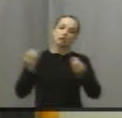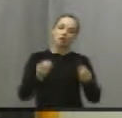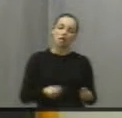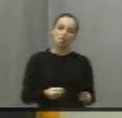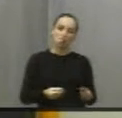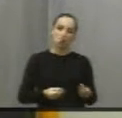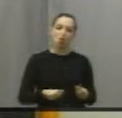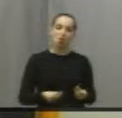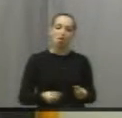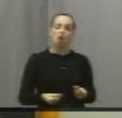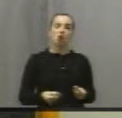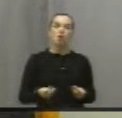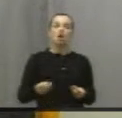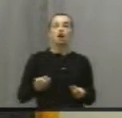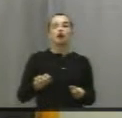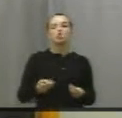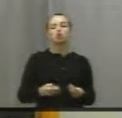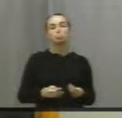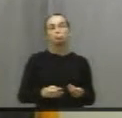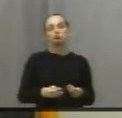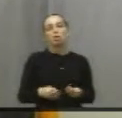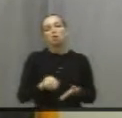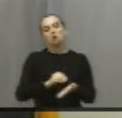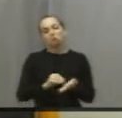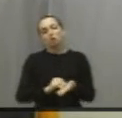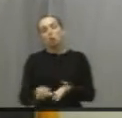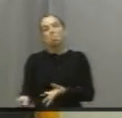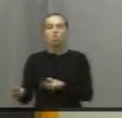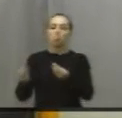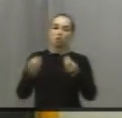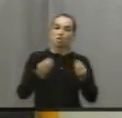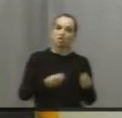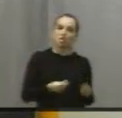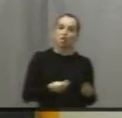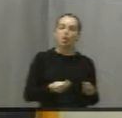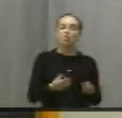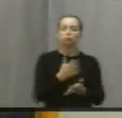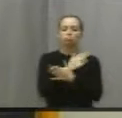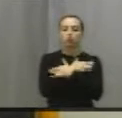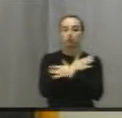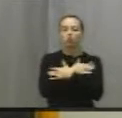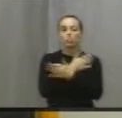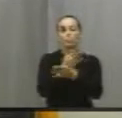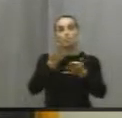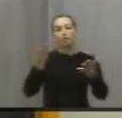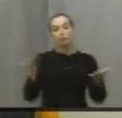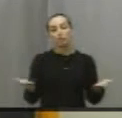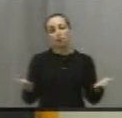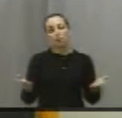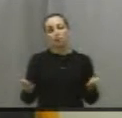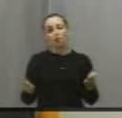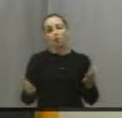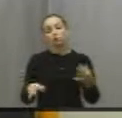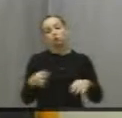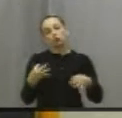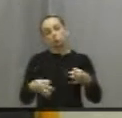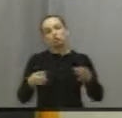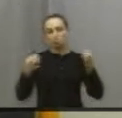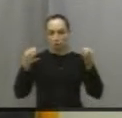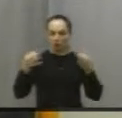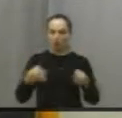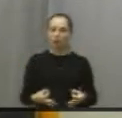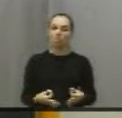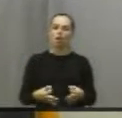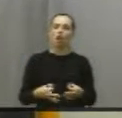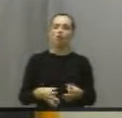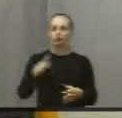o Fernando Guzzi e meu amigo Galo. Então vou mandar um abraço para essas pessoas, porque a justiça tem que ser feita e temos que